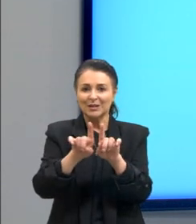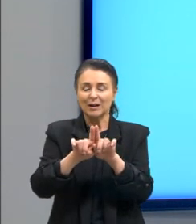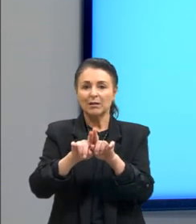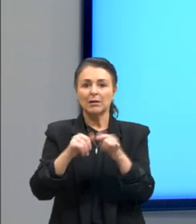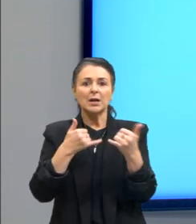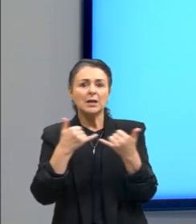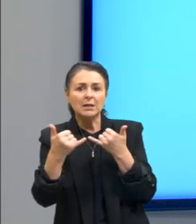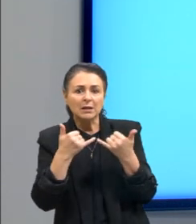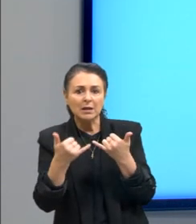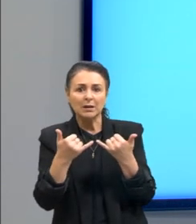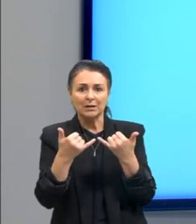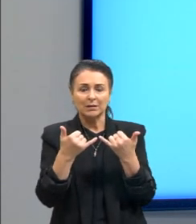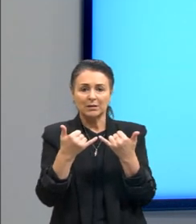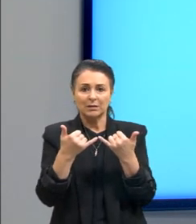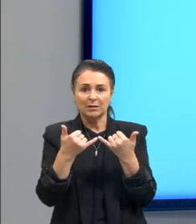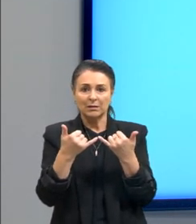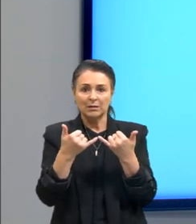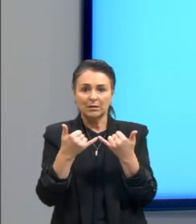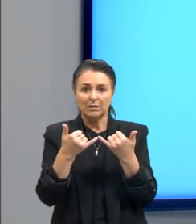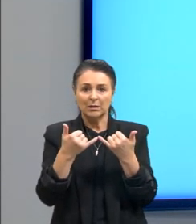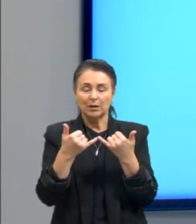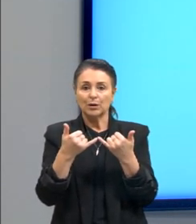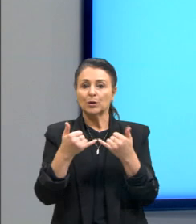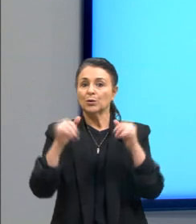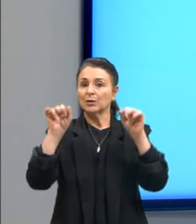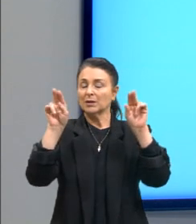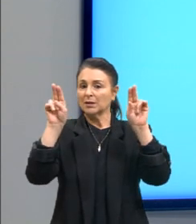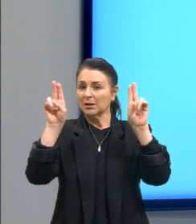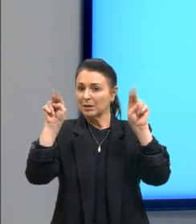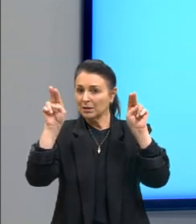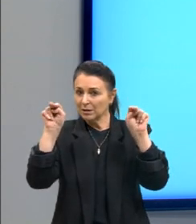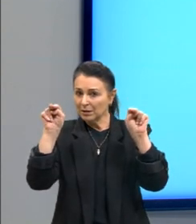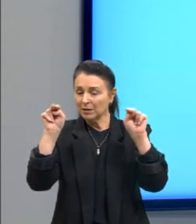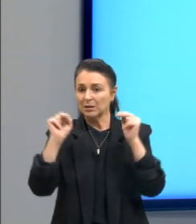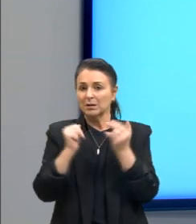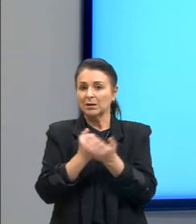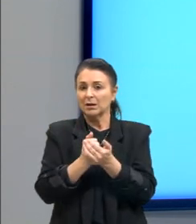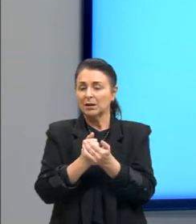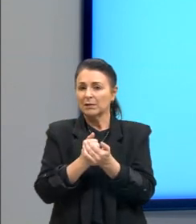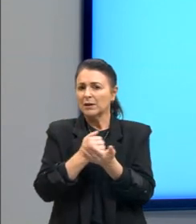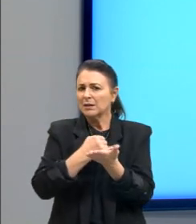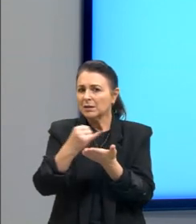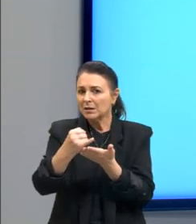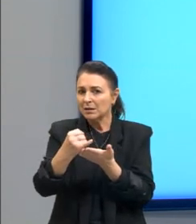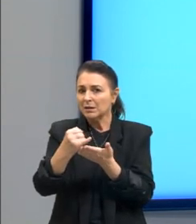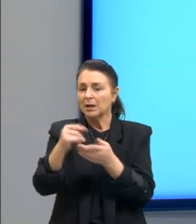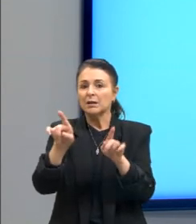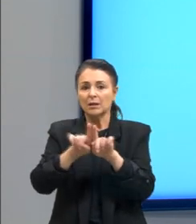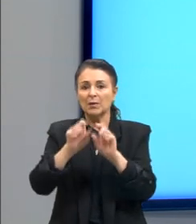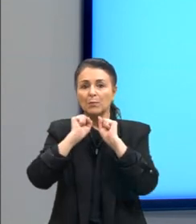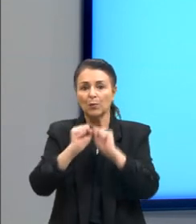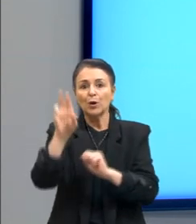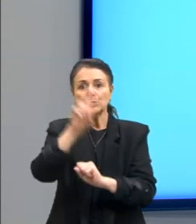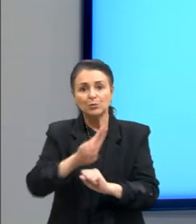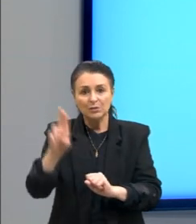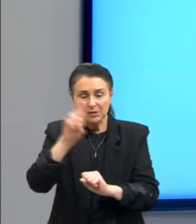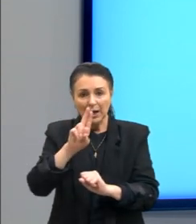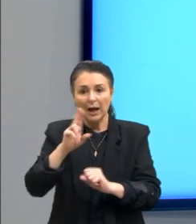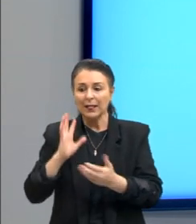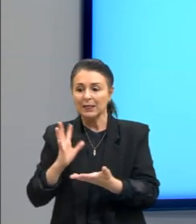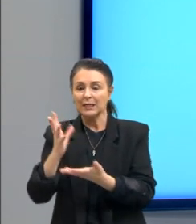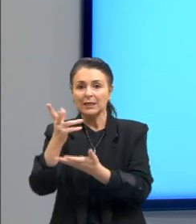exemplificação nesse tipo de frase introdutória pode-se partir de dados estatísticos e relatos de